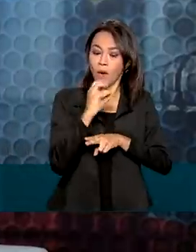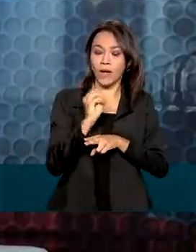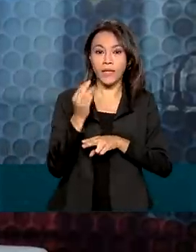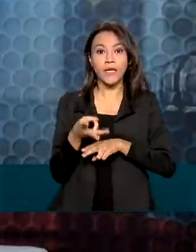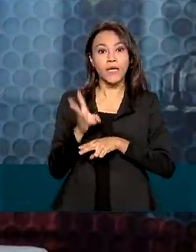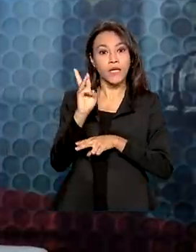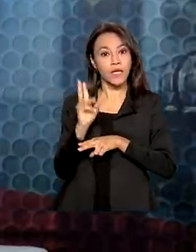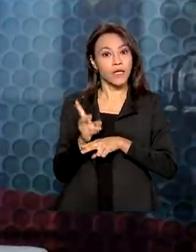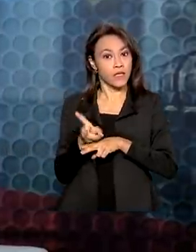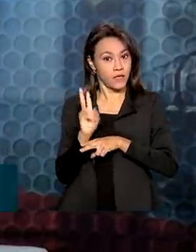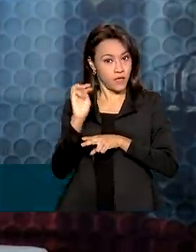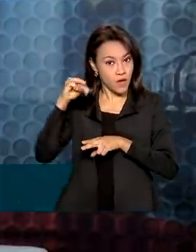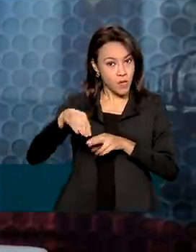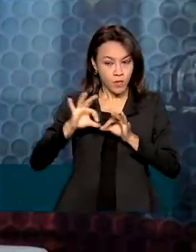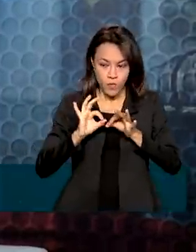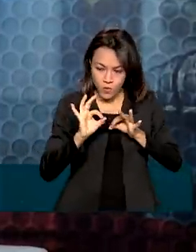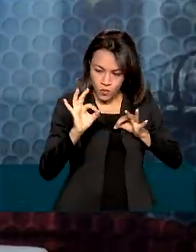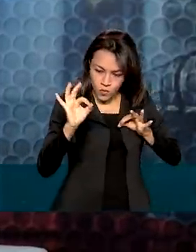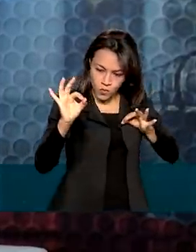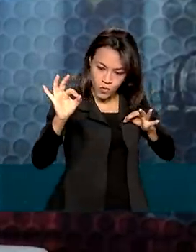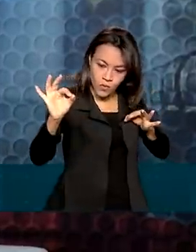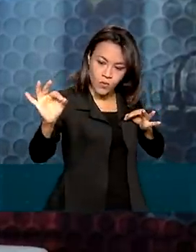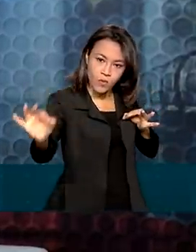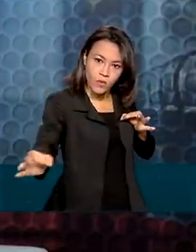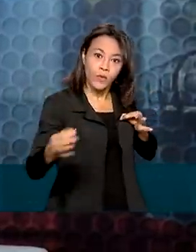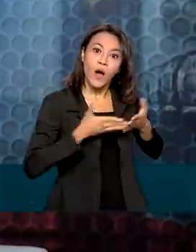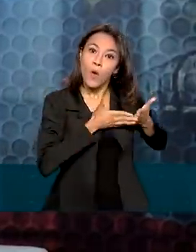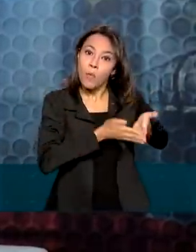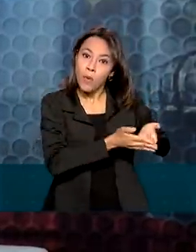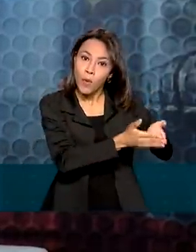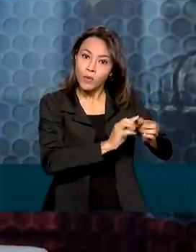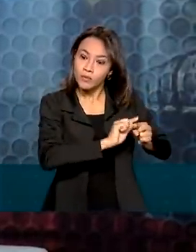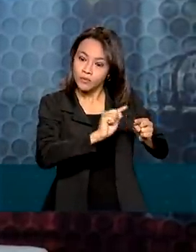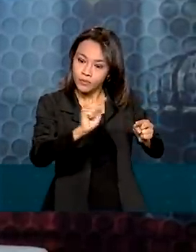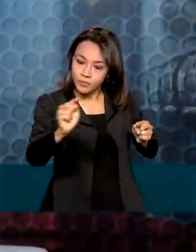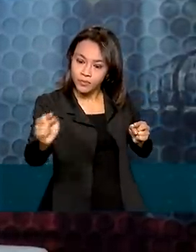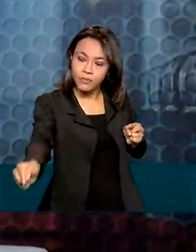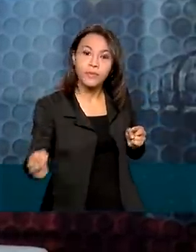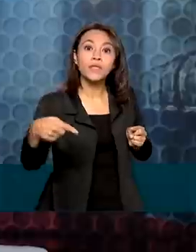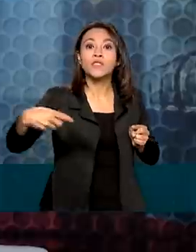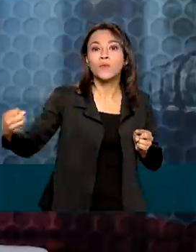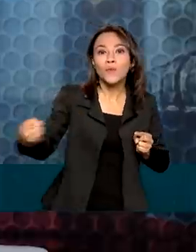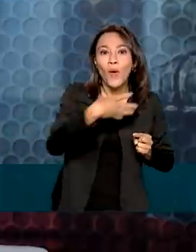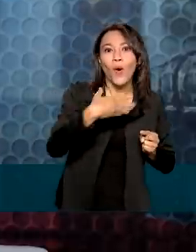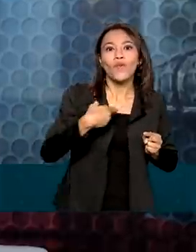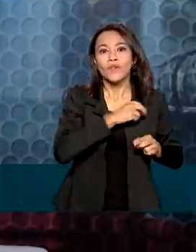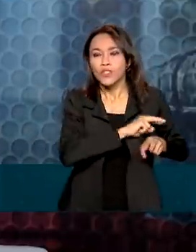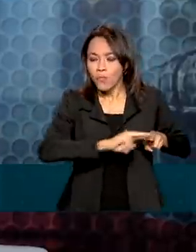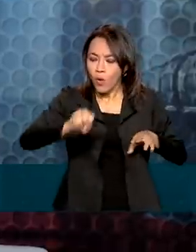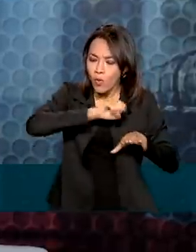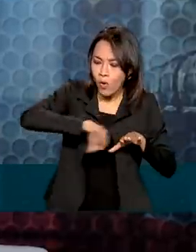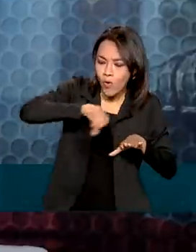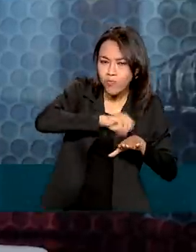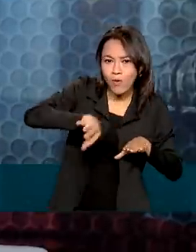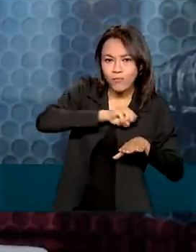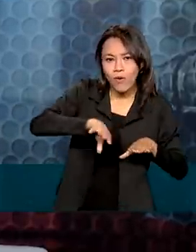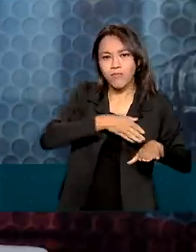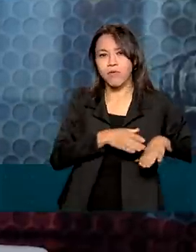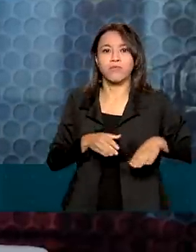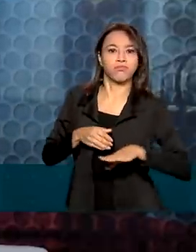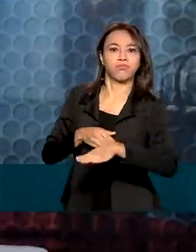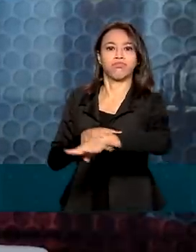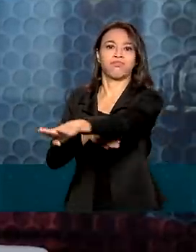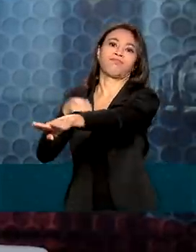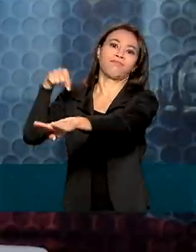extensão, que vai conectar o Porto do Açú a Malha Ferroviária Nacional, criando assim uma nova rota de exportação da produção agrícola do